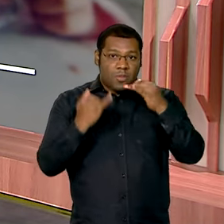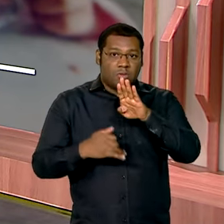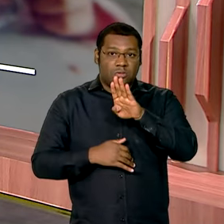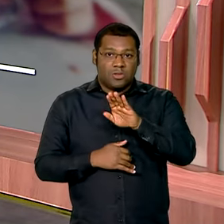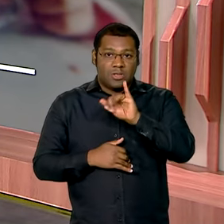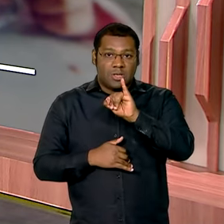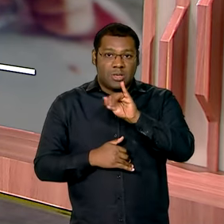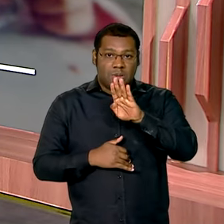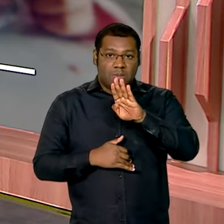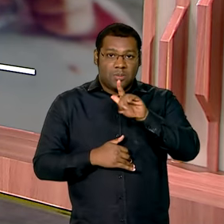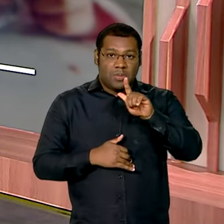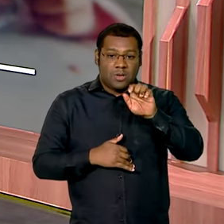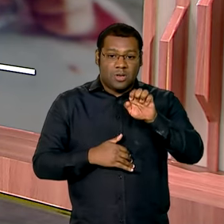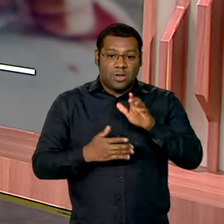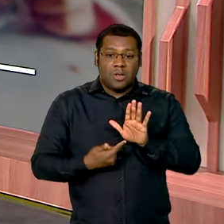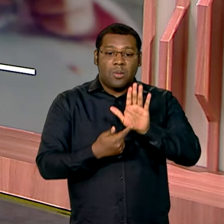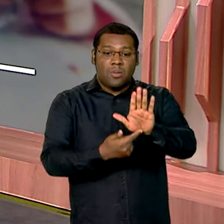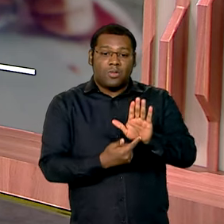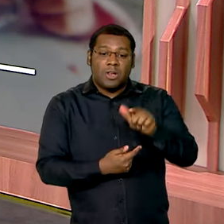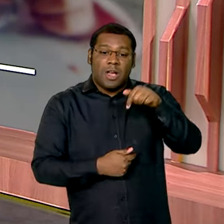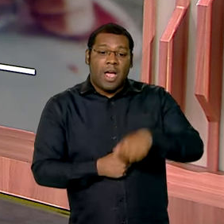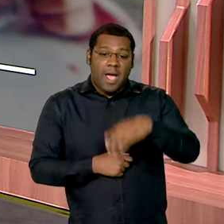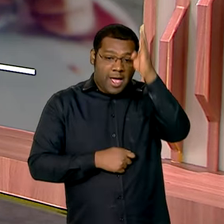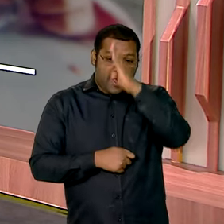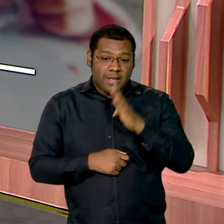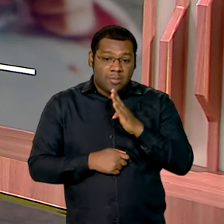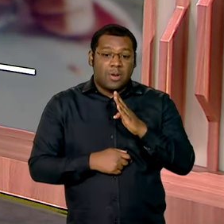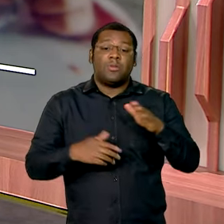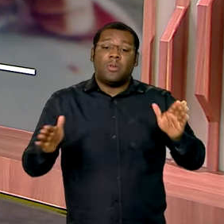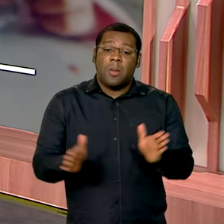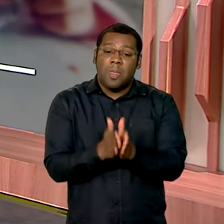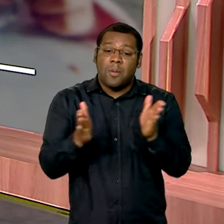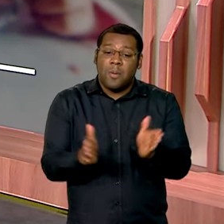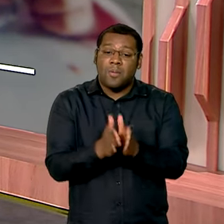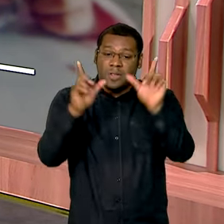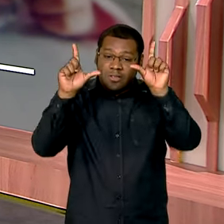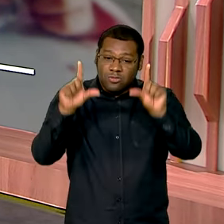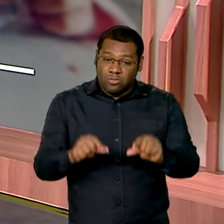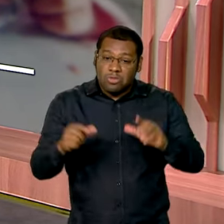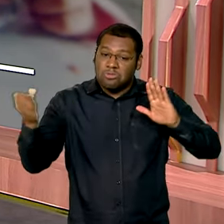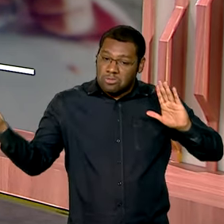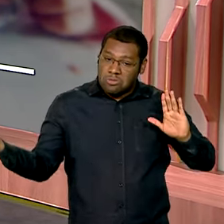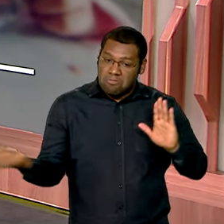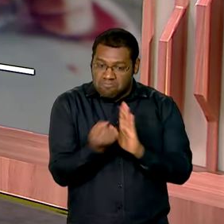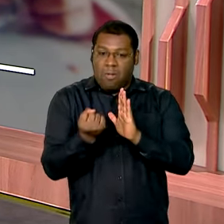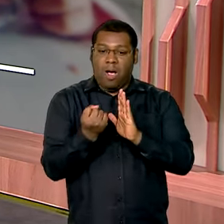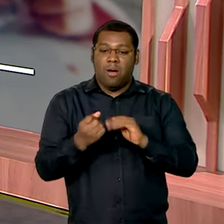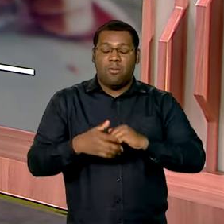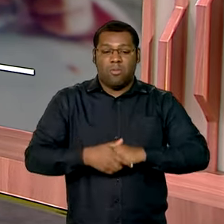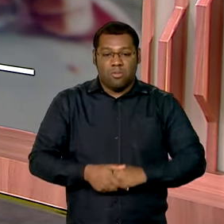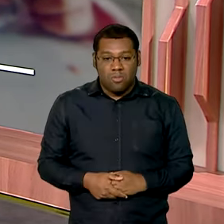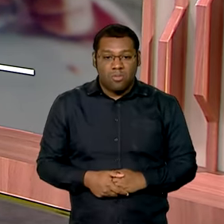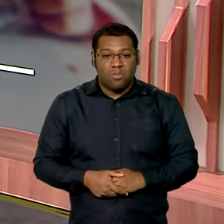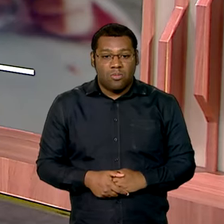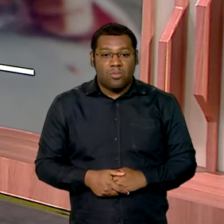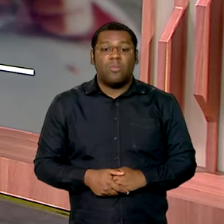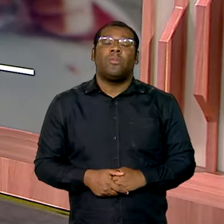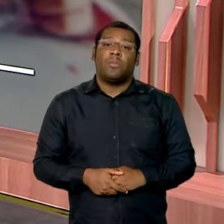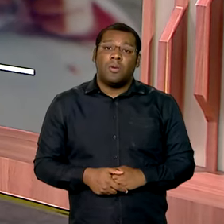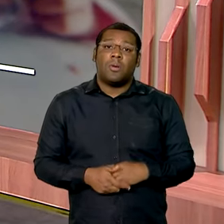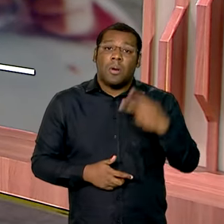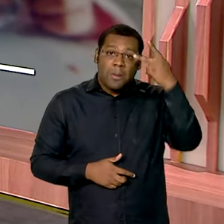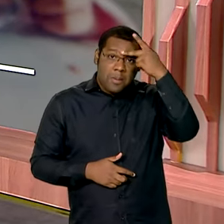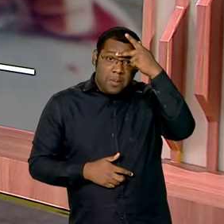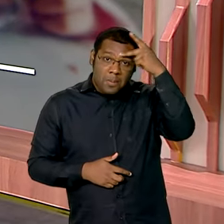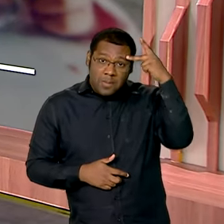mostra que o Brasil alcançou a menor taxa de pobreza da história. Essa marca foi obtida depois que o índice de